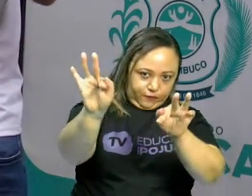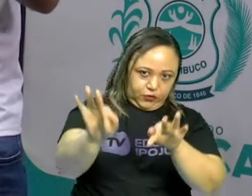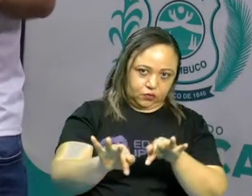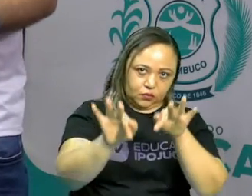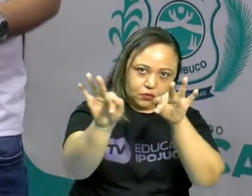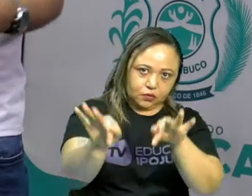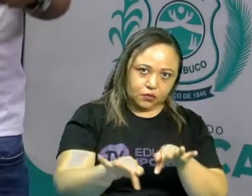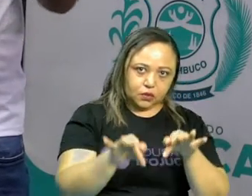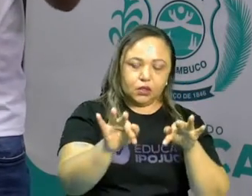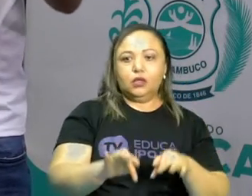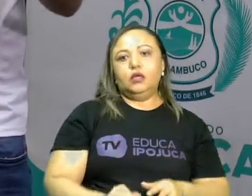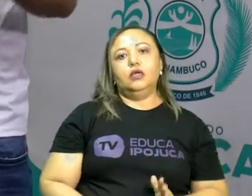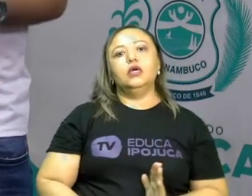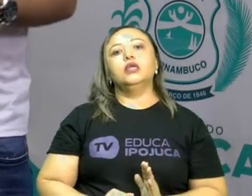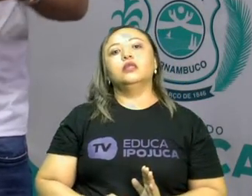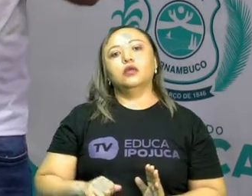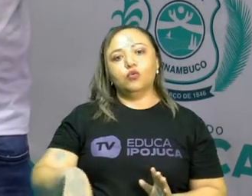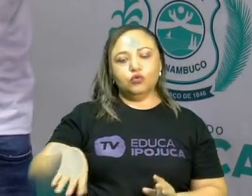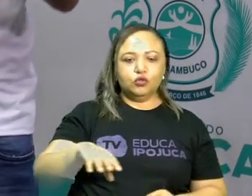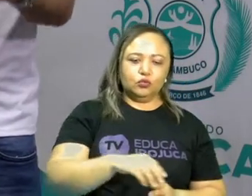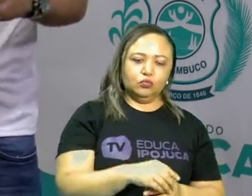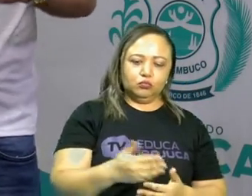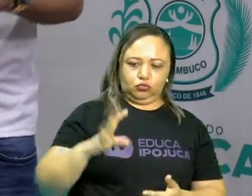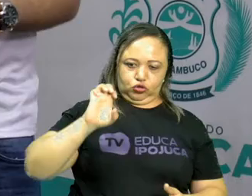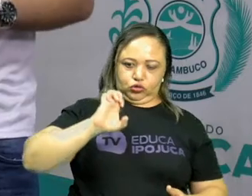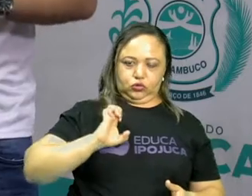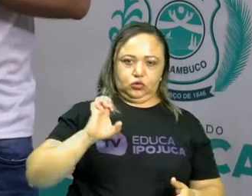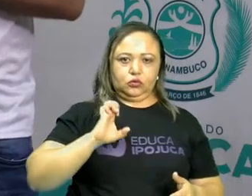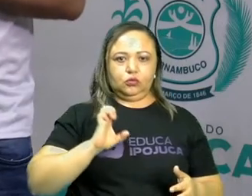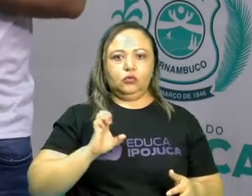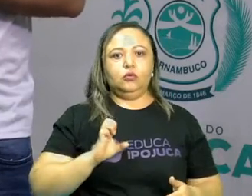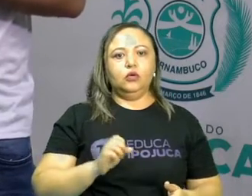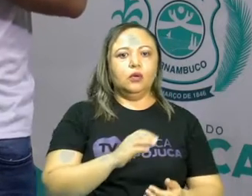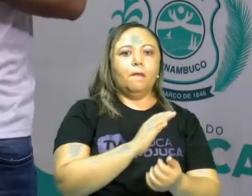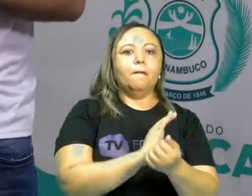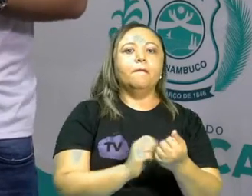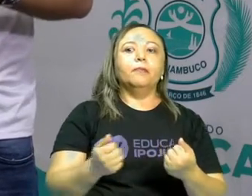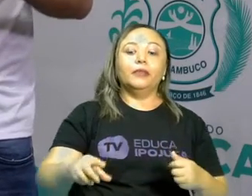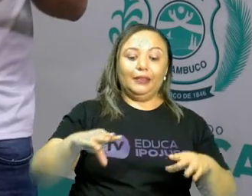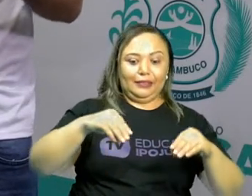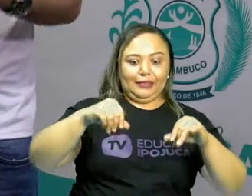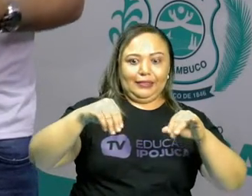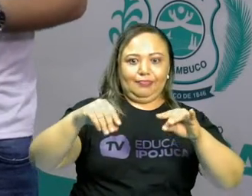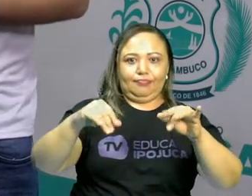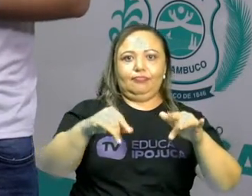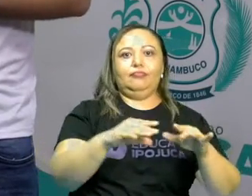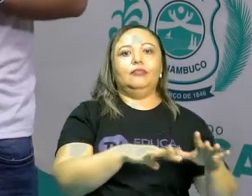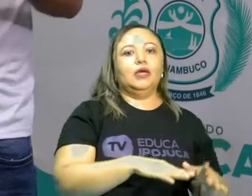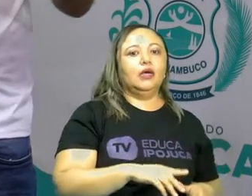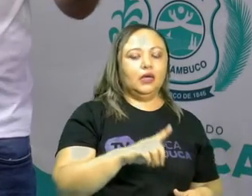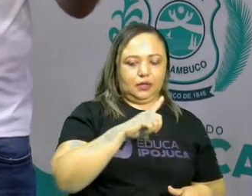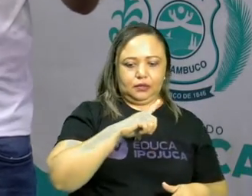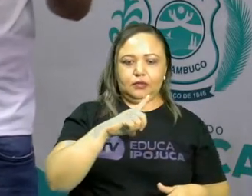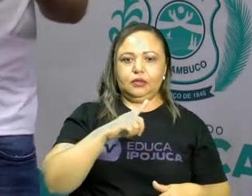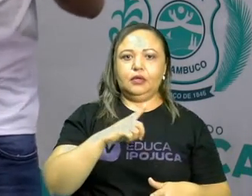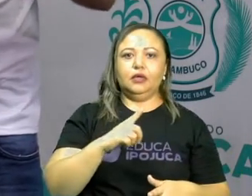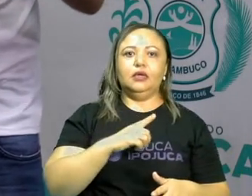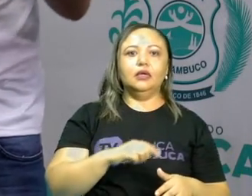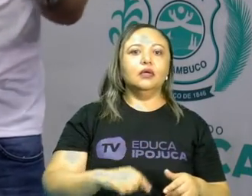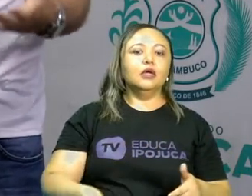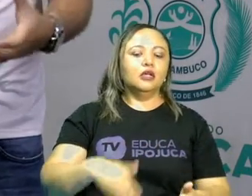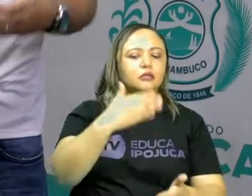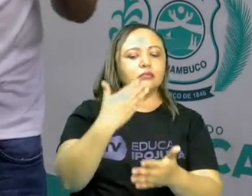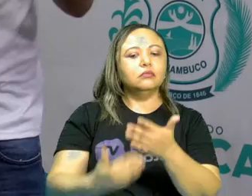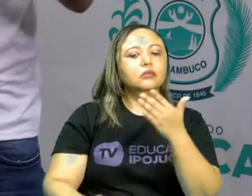aquela nobreza que tinha poder nas terras durante o período feudal, durante a Idade Média, eles vão entrar em crise, vão